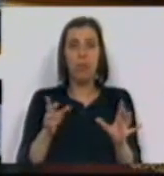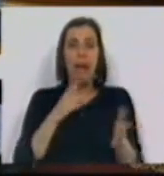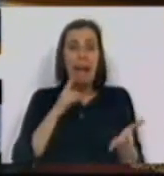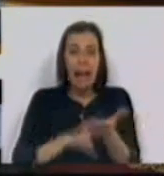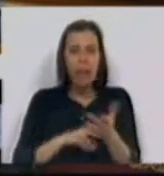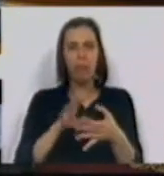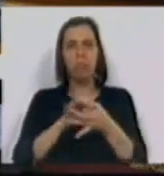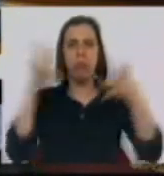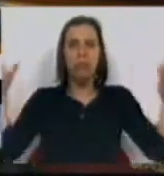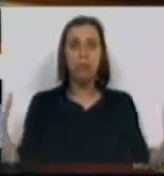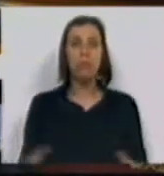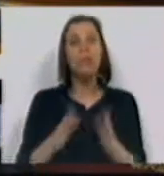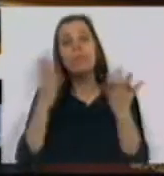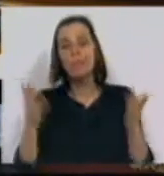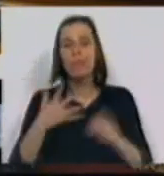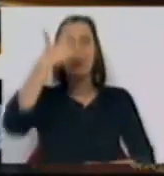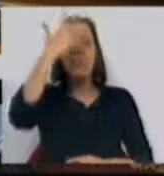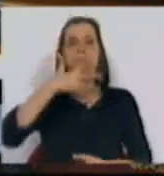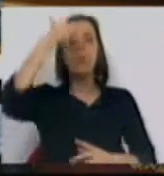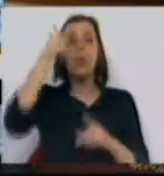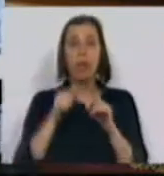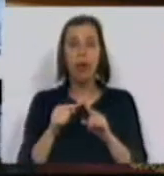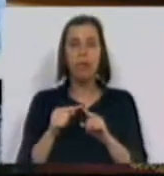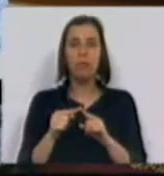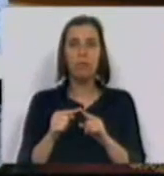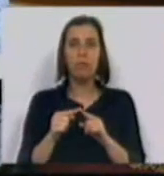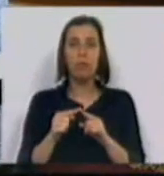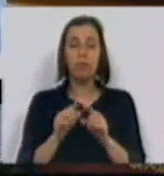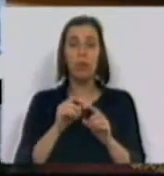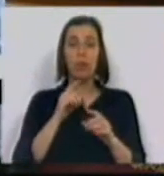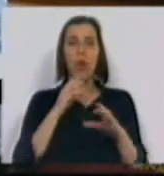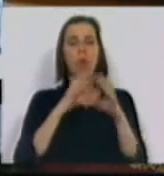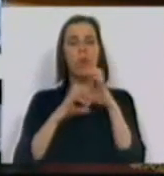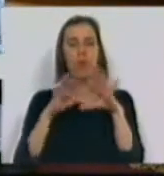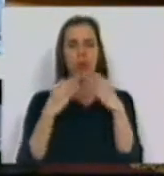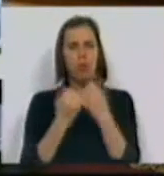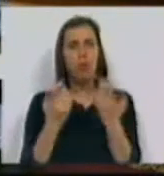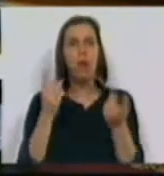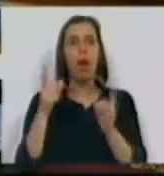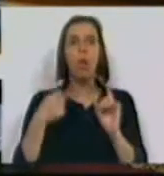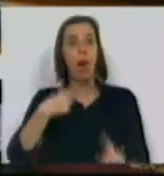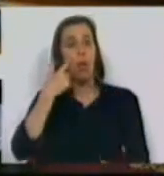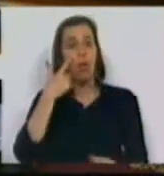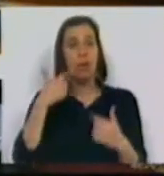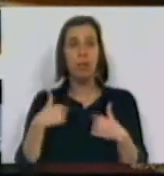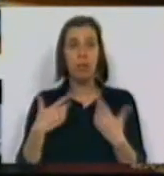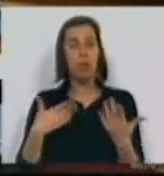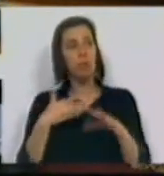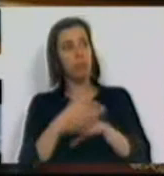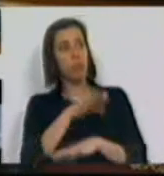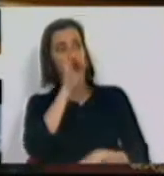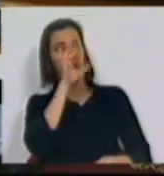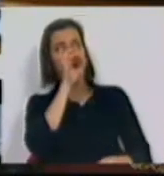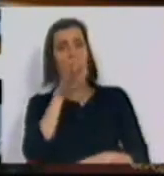à realidade, é que diariamente a comunicação social e aquilo que é do nosso conhecimento direto nos dá